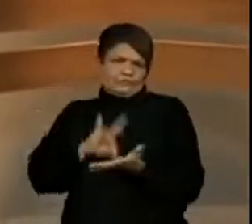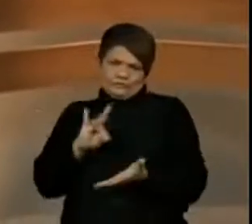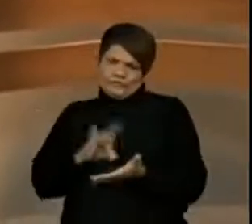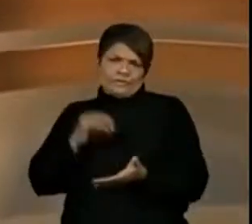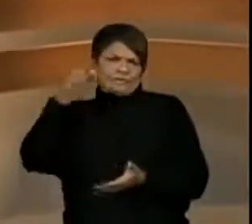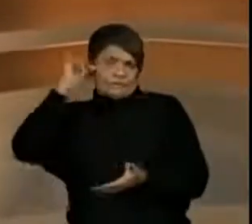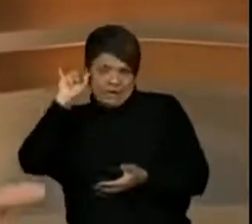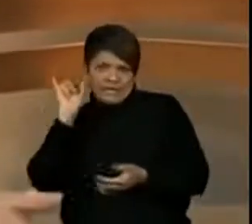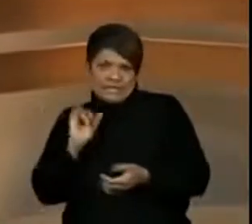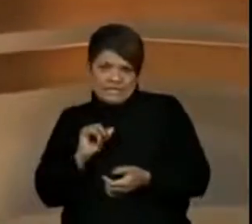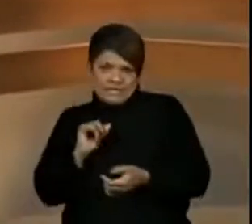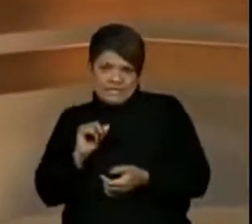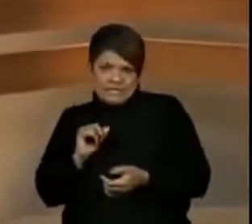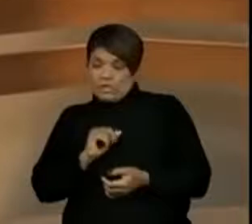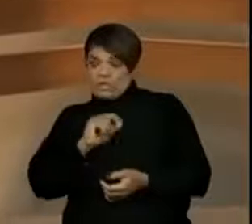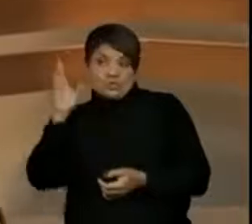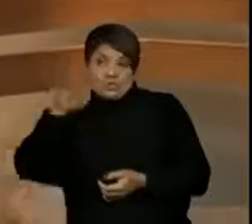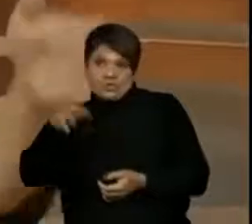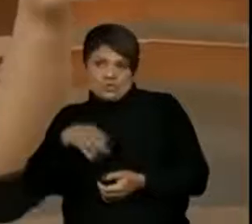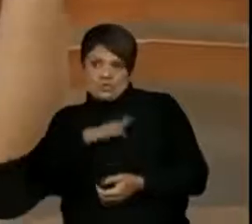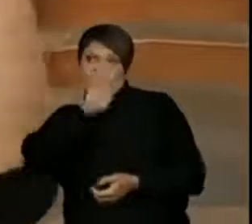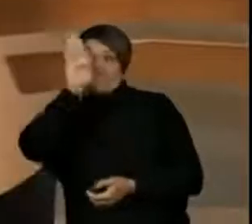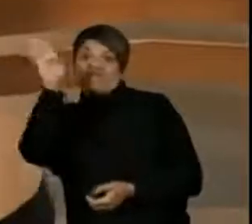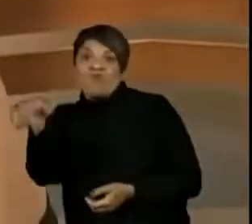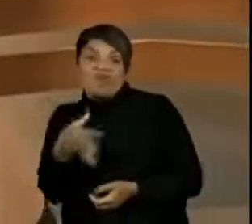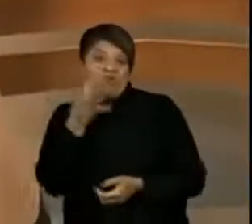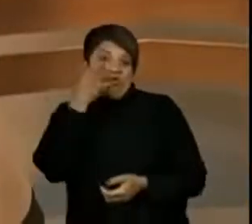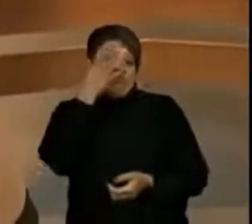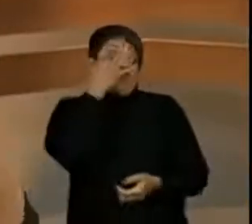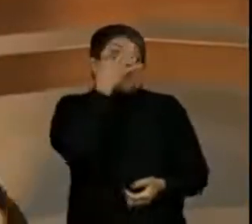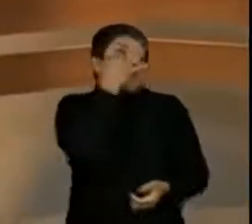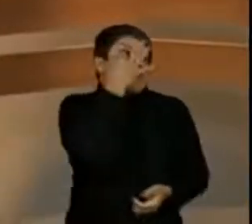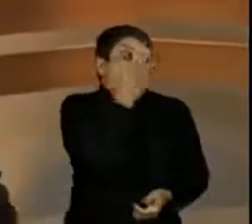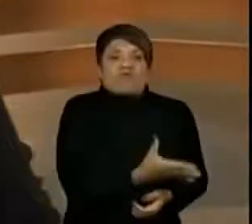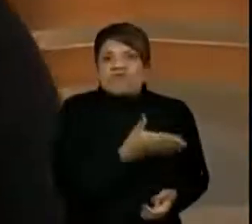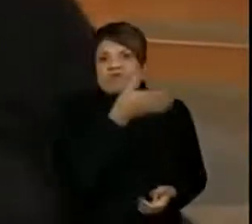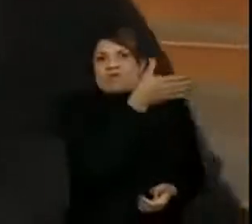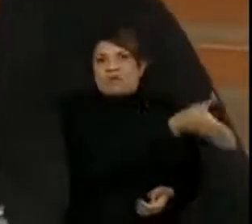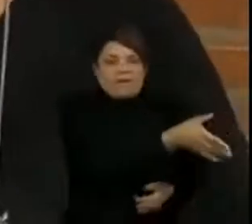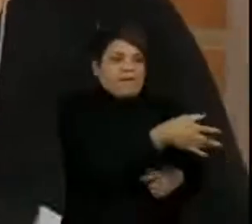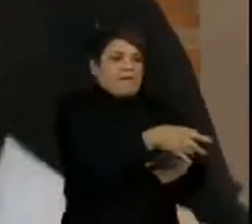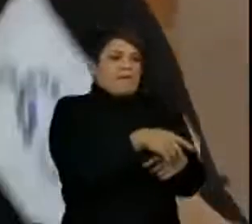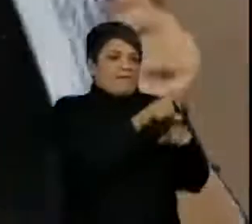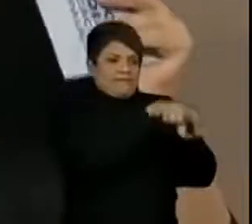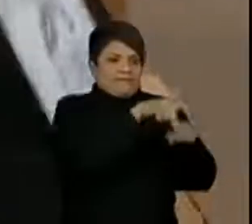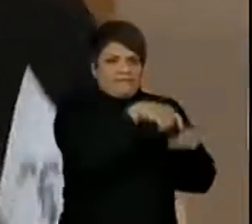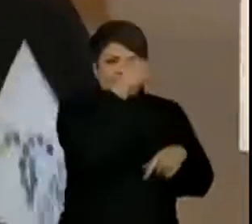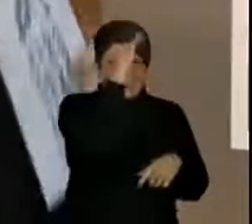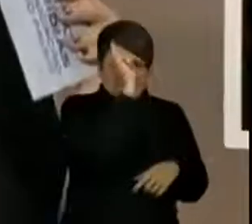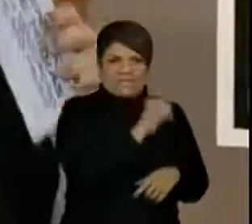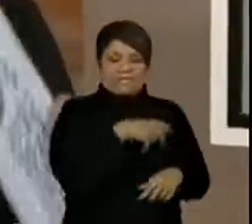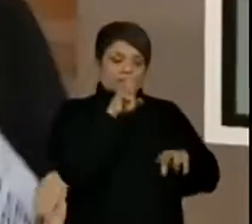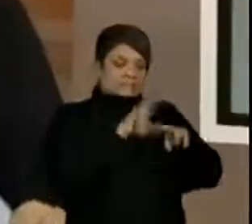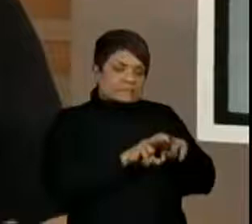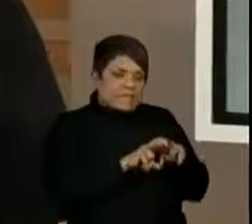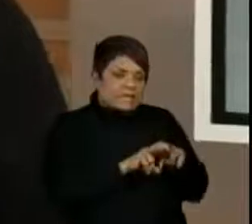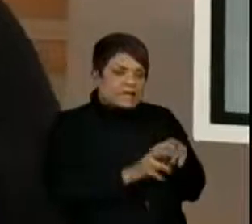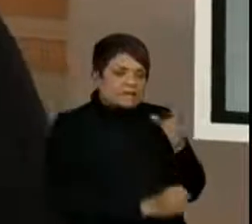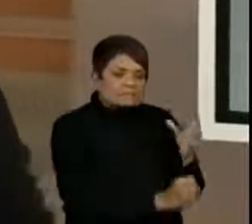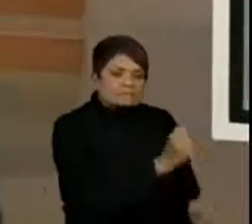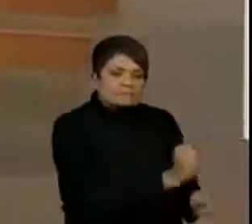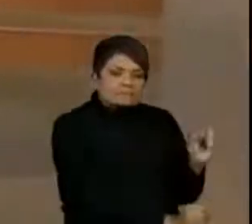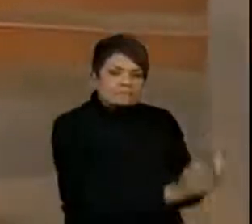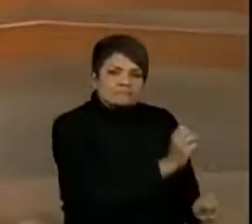verdade. Nunca foi. Lá na fazendinha, quando o pessoal senta e puxa o leitinho da vaca